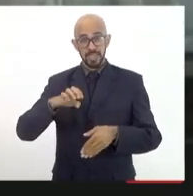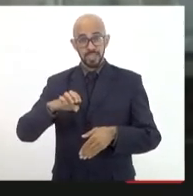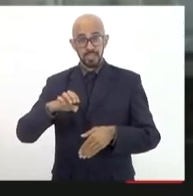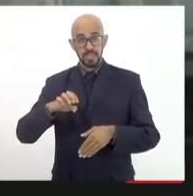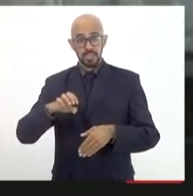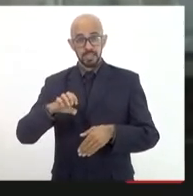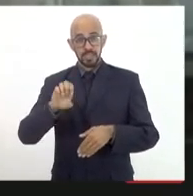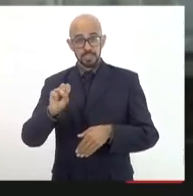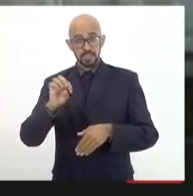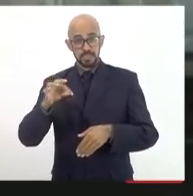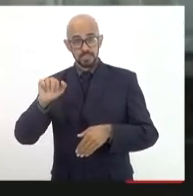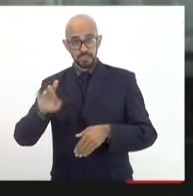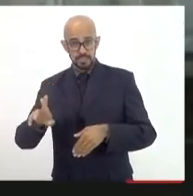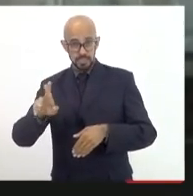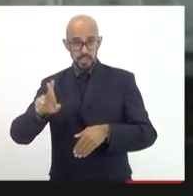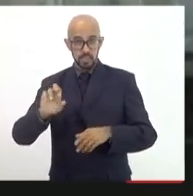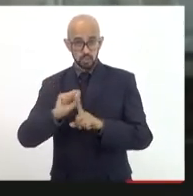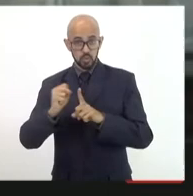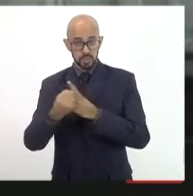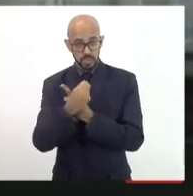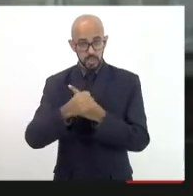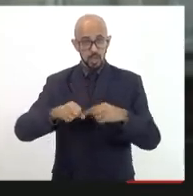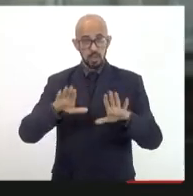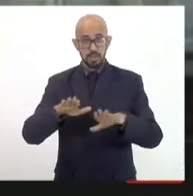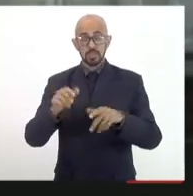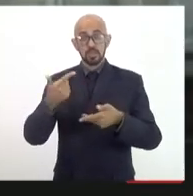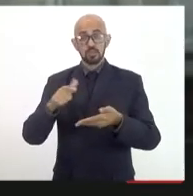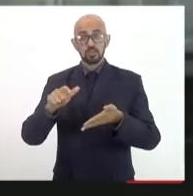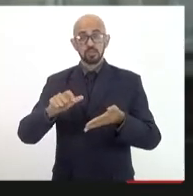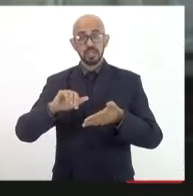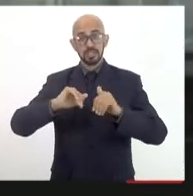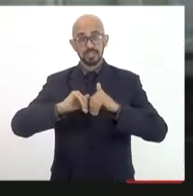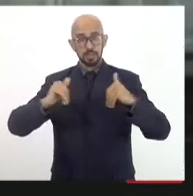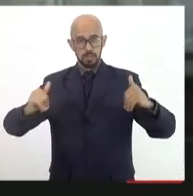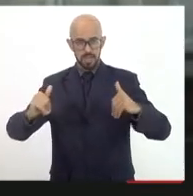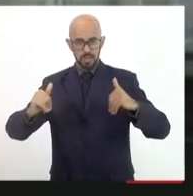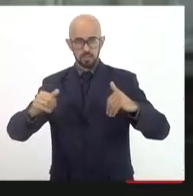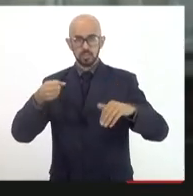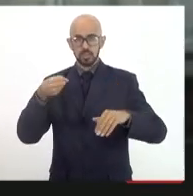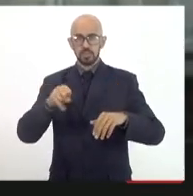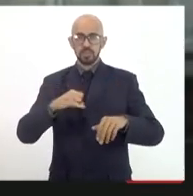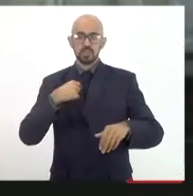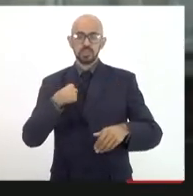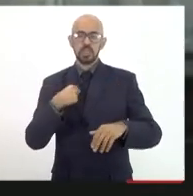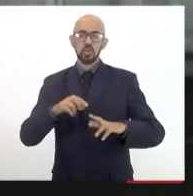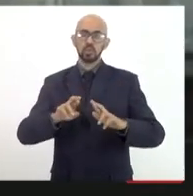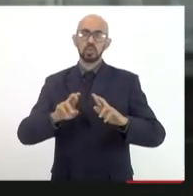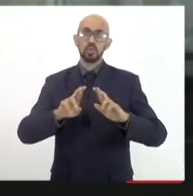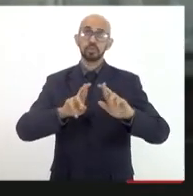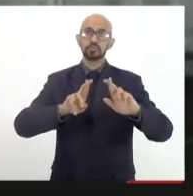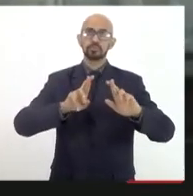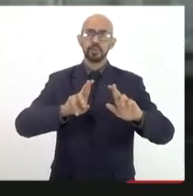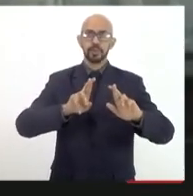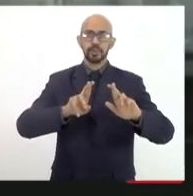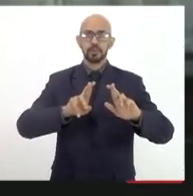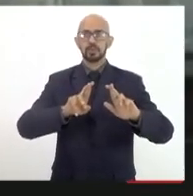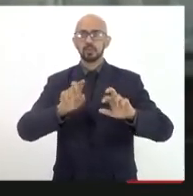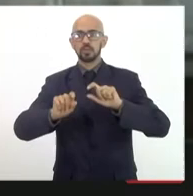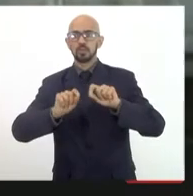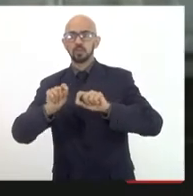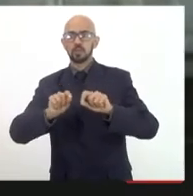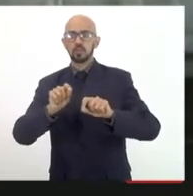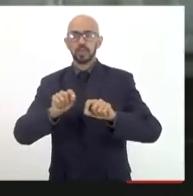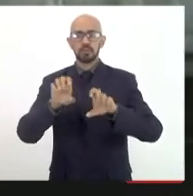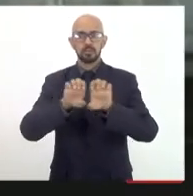separava pela rubrica orçamentária, investimento e custeio. Então, se eu estou apostando, por exemplo, na estrutura 4